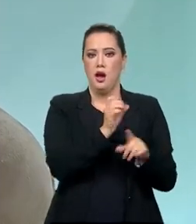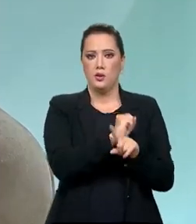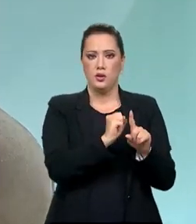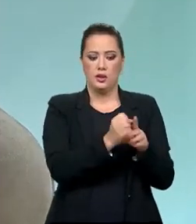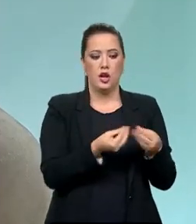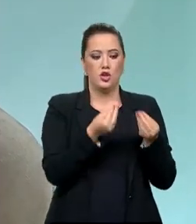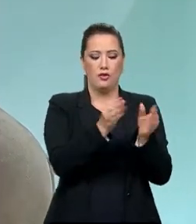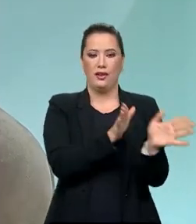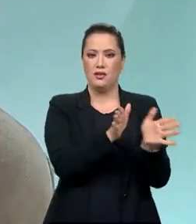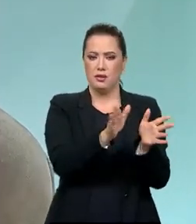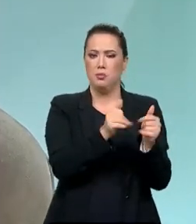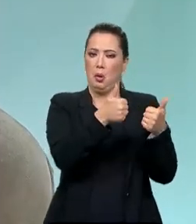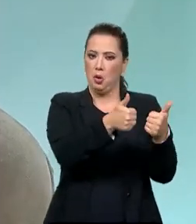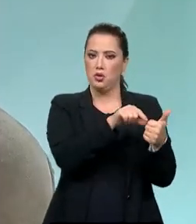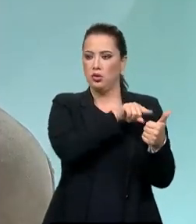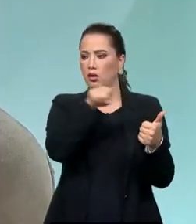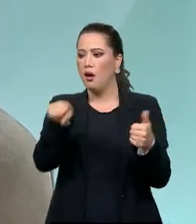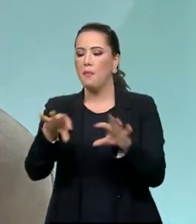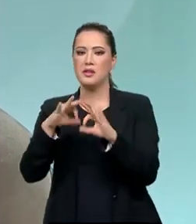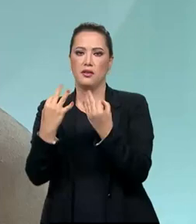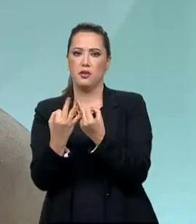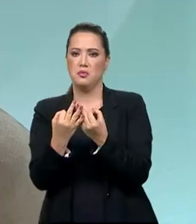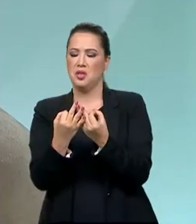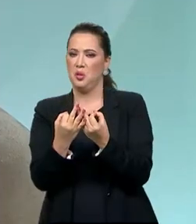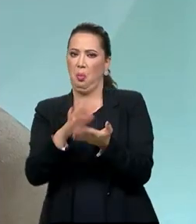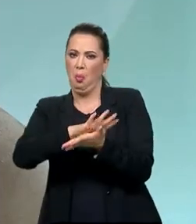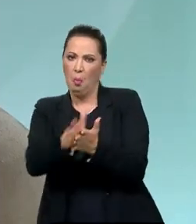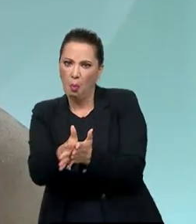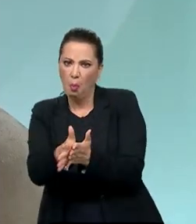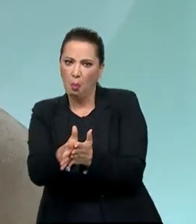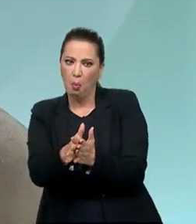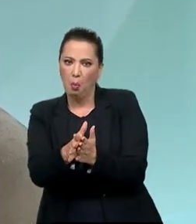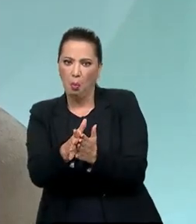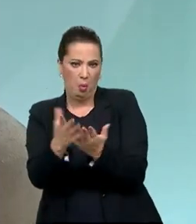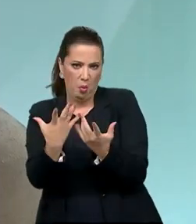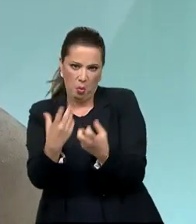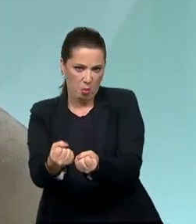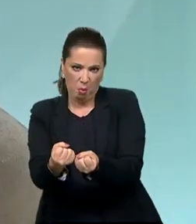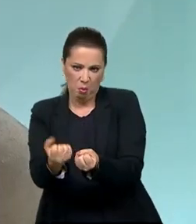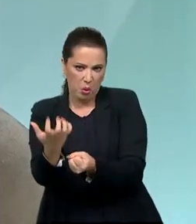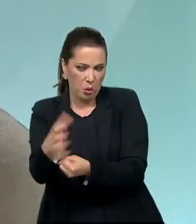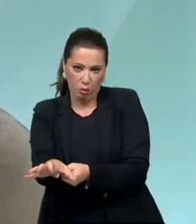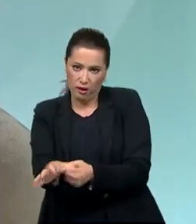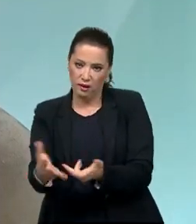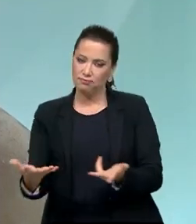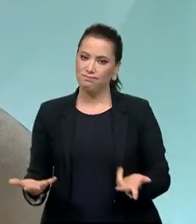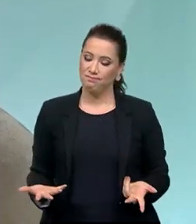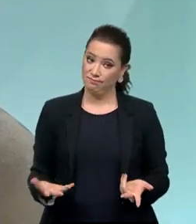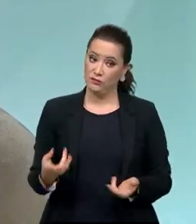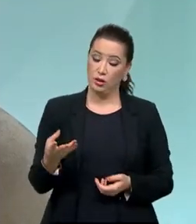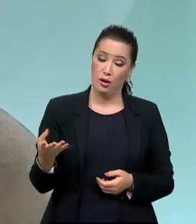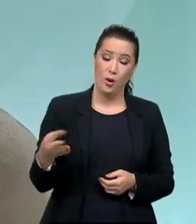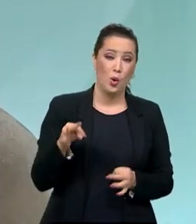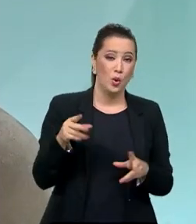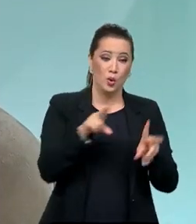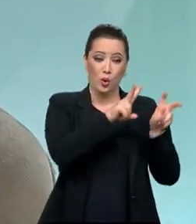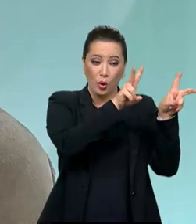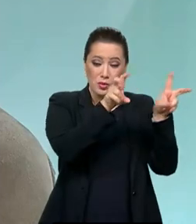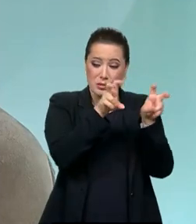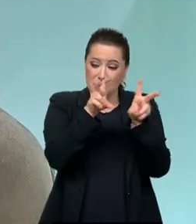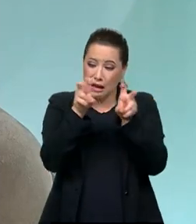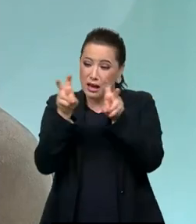que for, se a família não aceita e não projeta, não é? Então, todas essas pautas nós estamos trabalhando